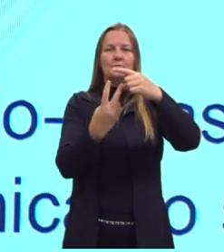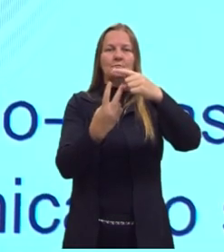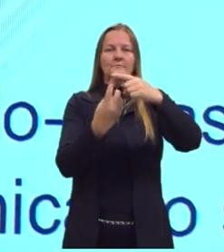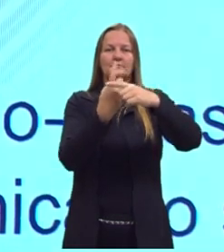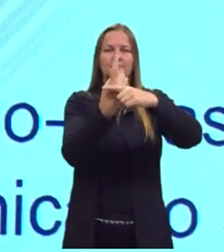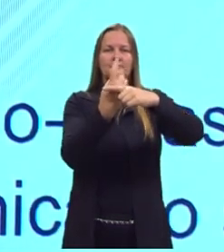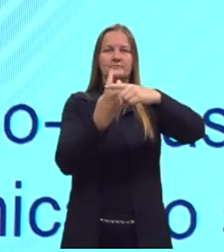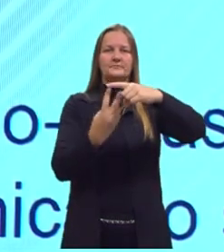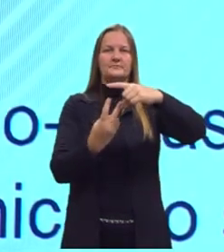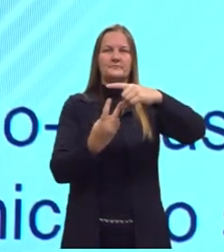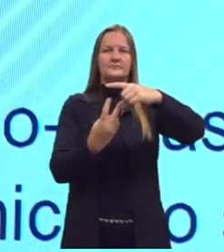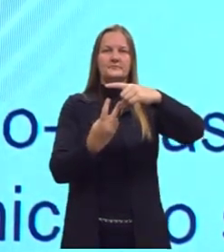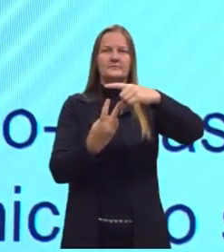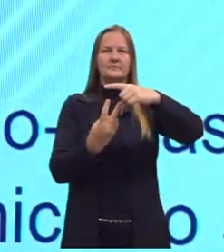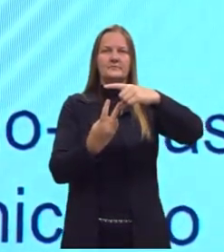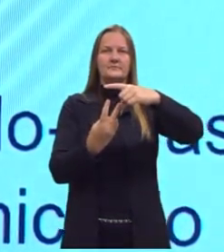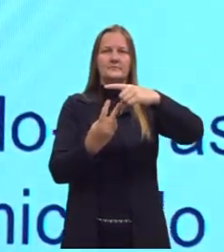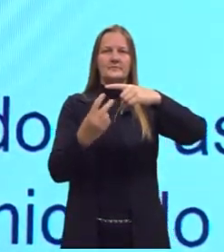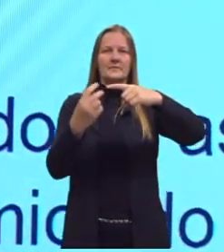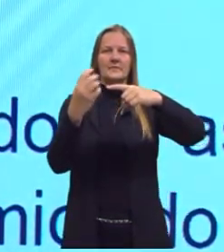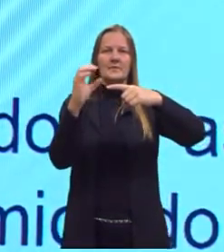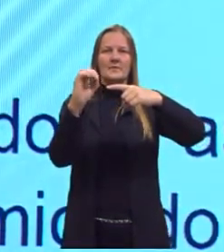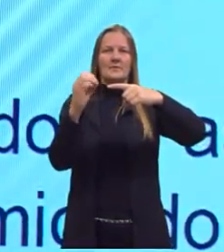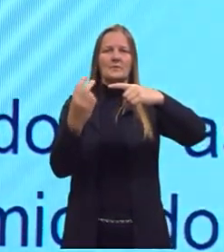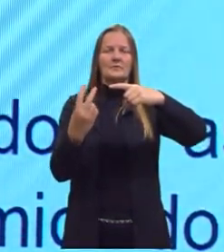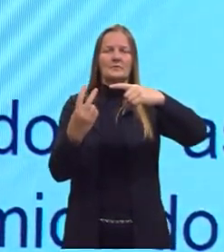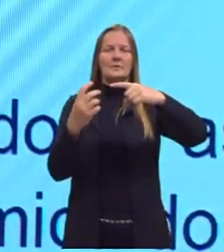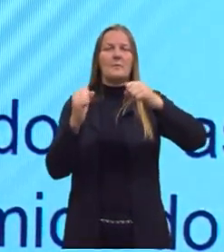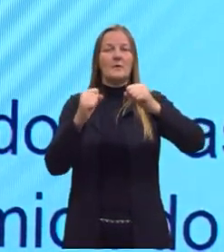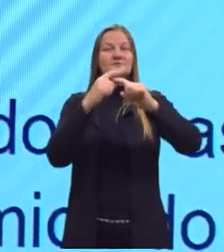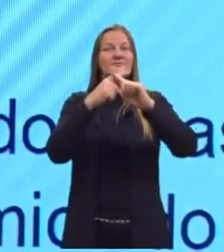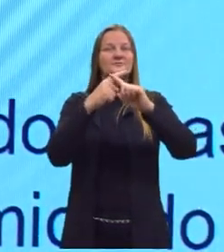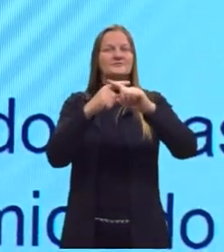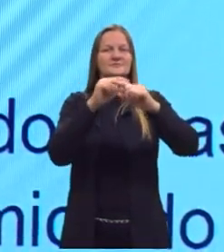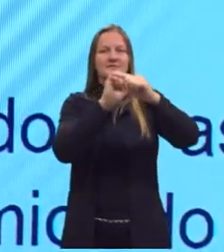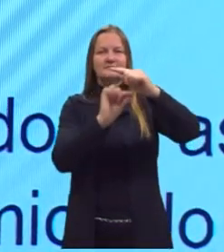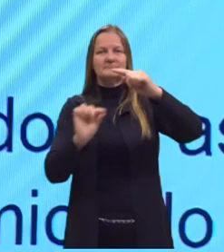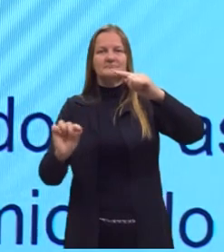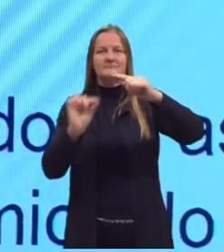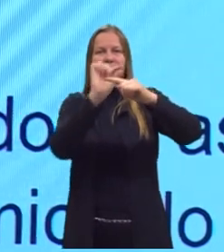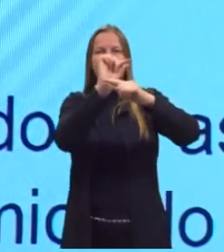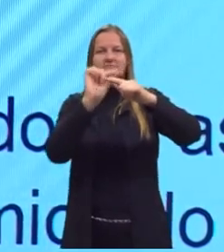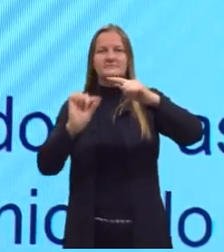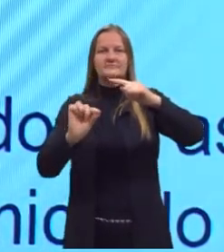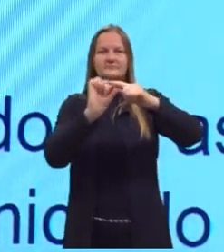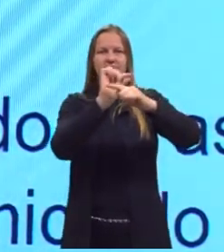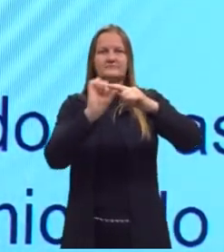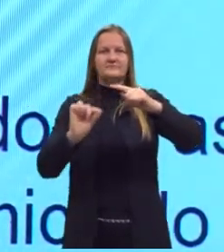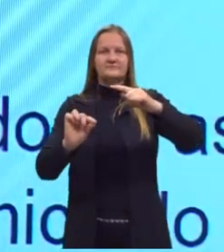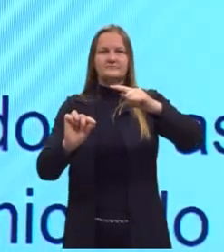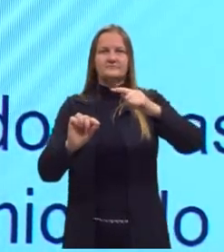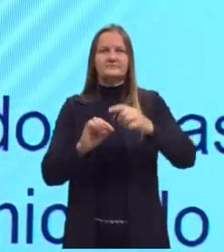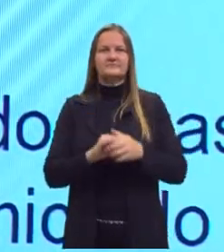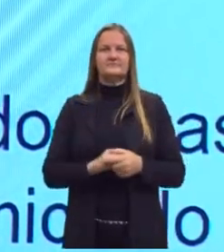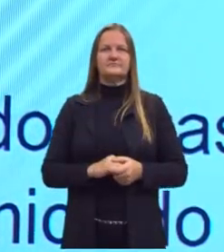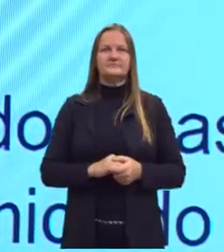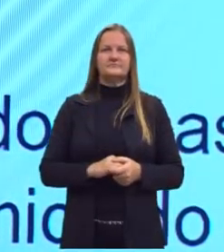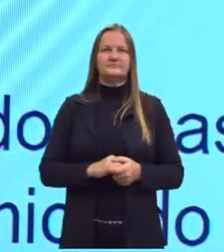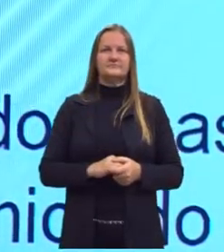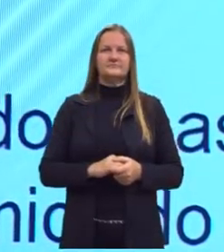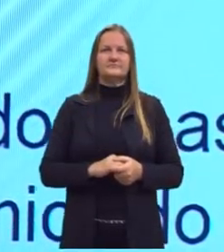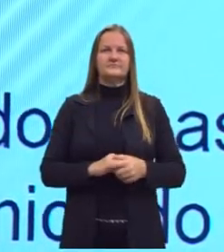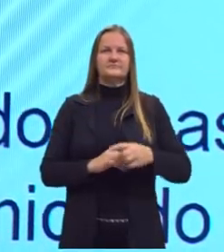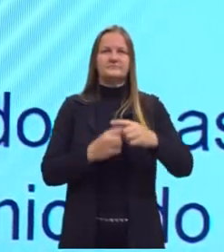coeficiente aqui na frente e um dois aqui, eu multiplico. O coeficiente da frente multiplica o pequenininho, o índice.